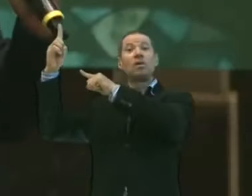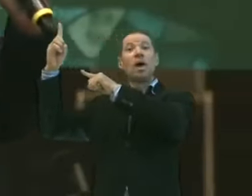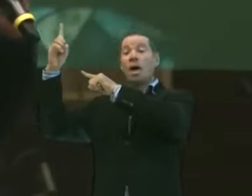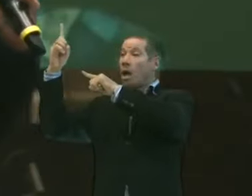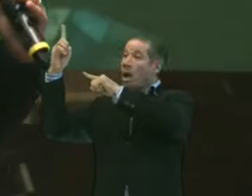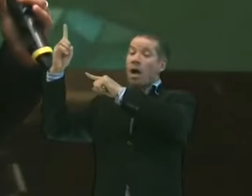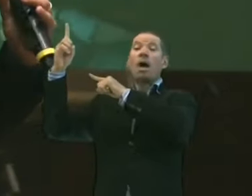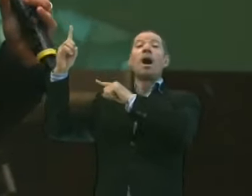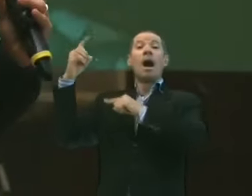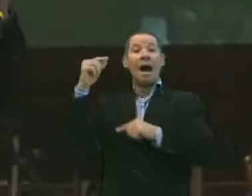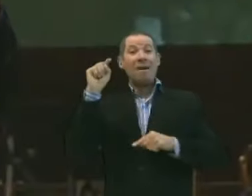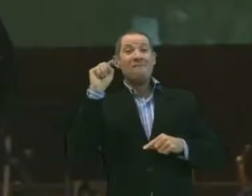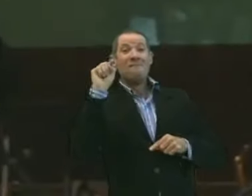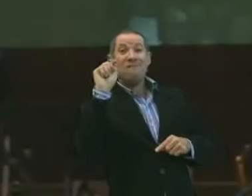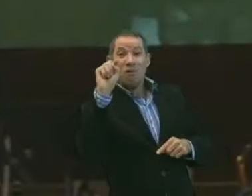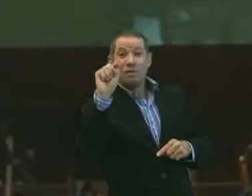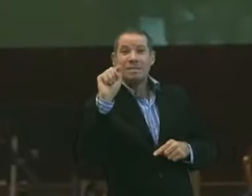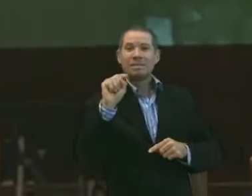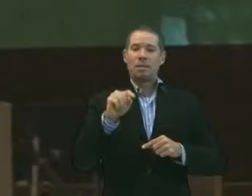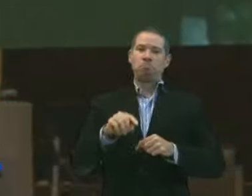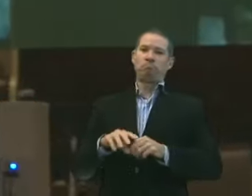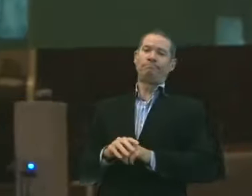destinadas a você.